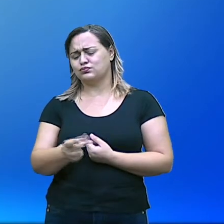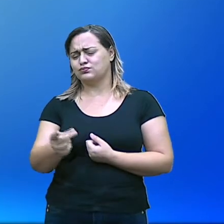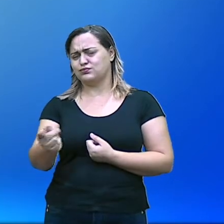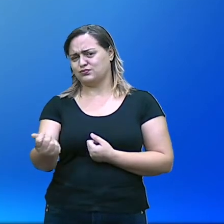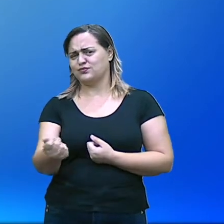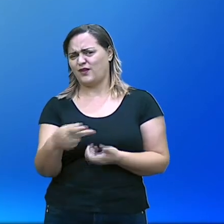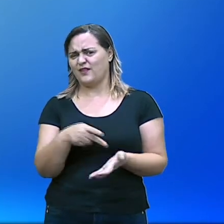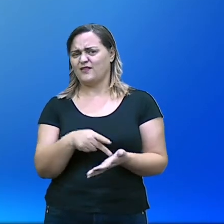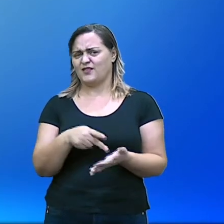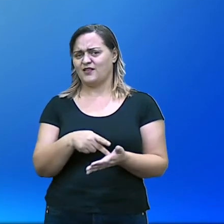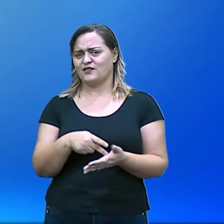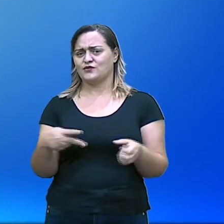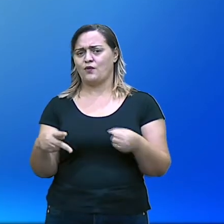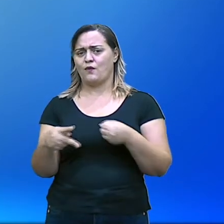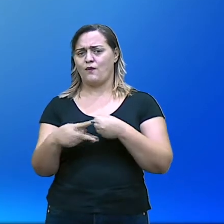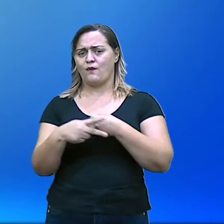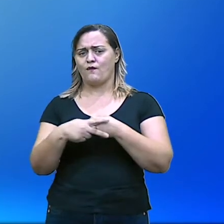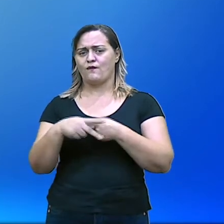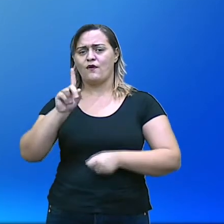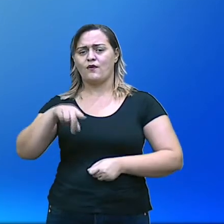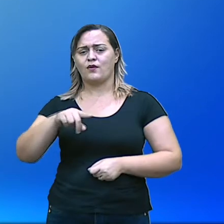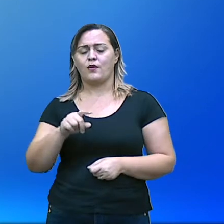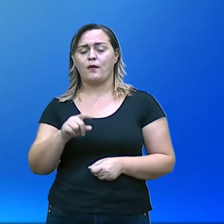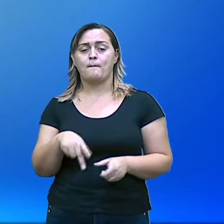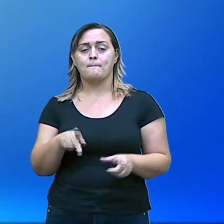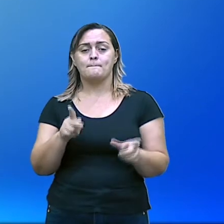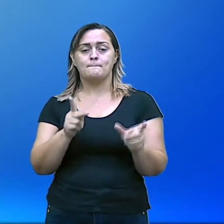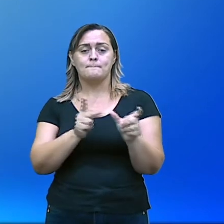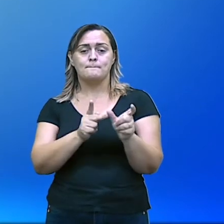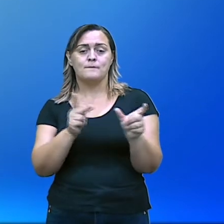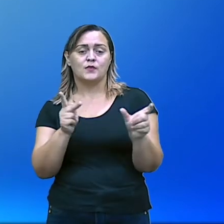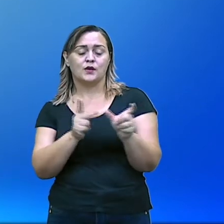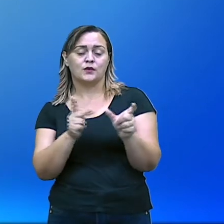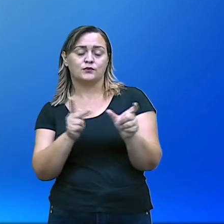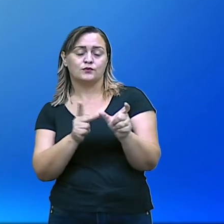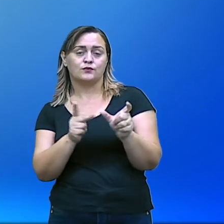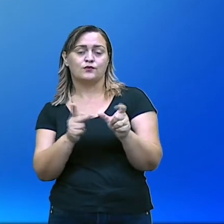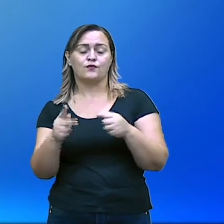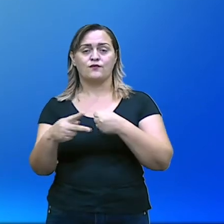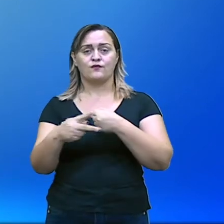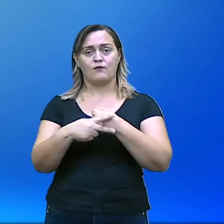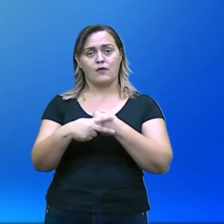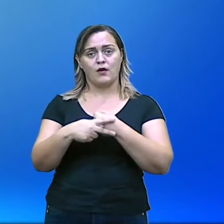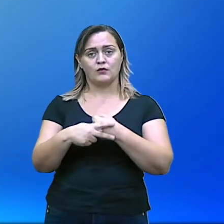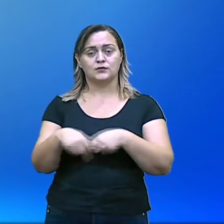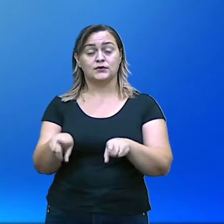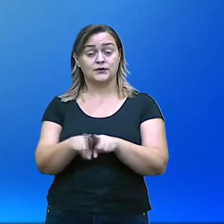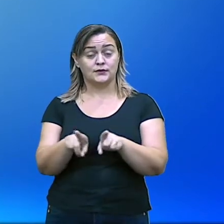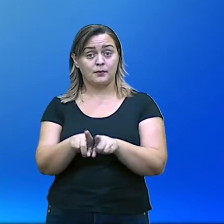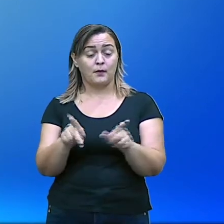Os verbos núcleo do predicado verbal ou do predicado verbo nominal.